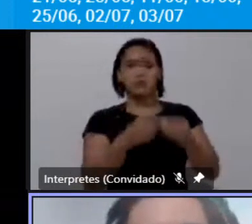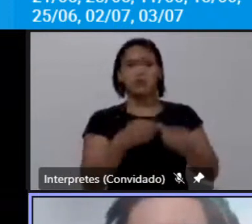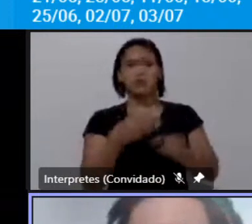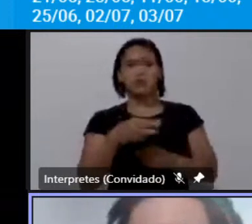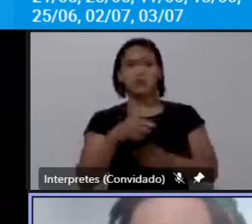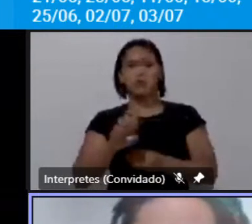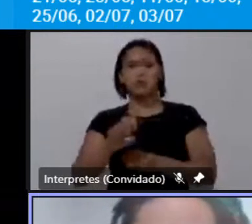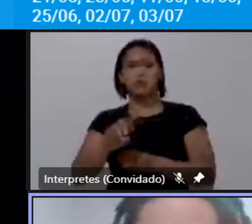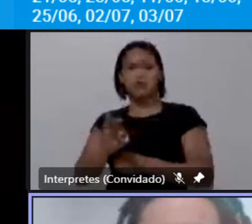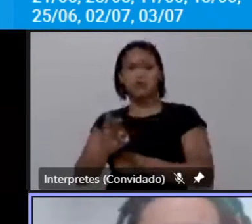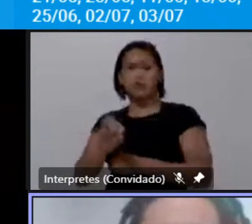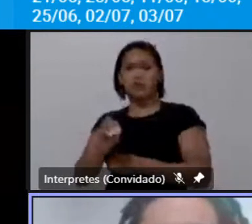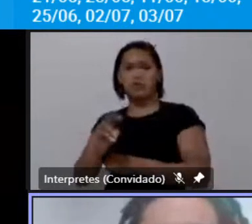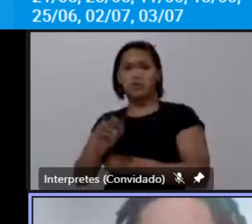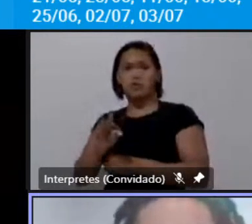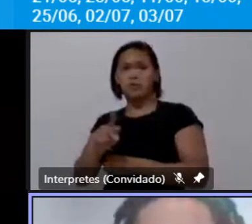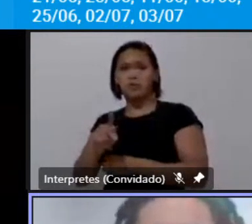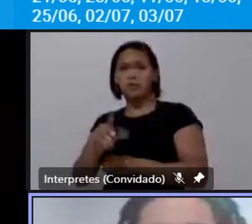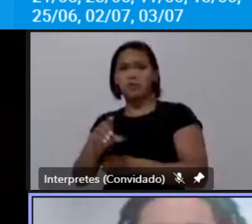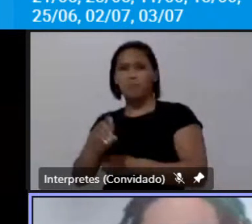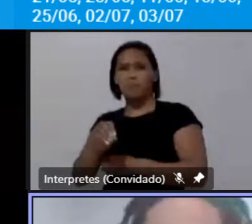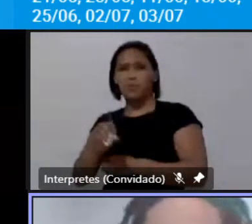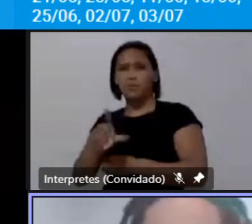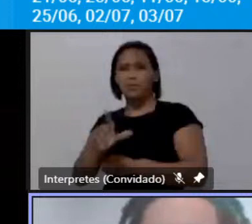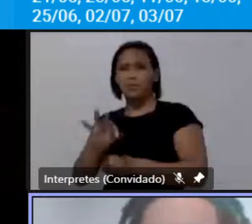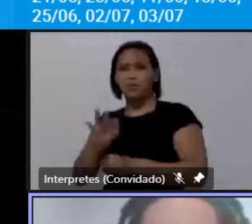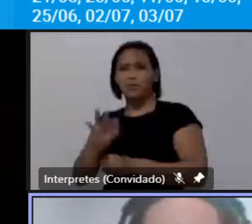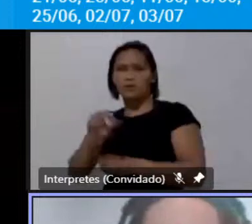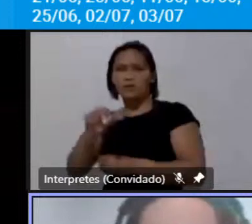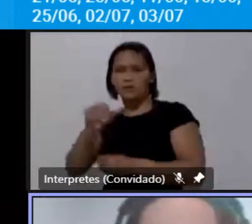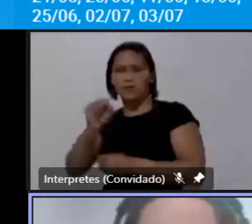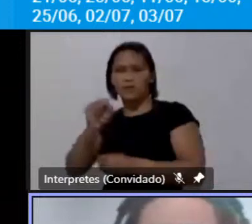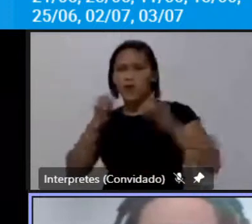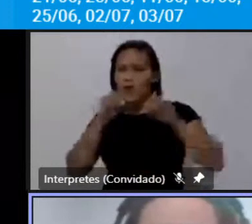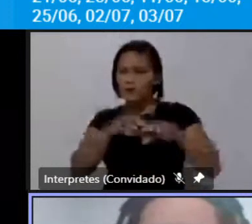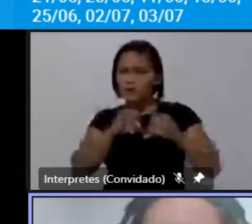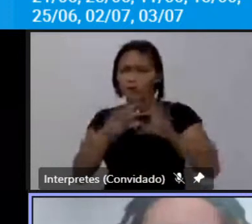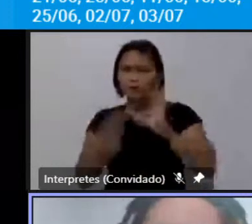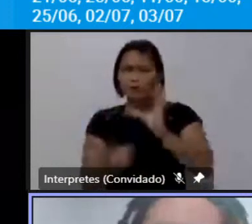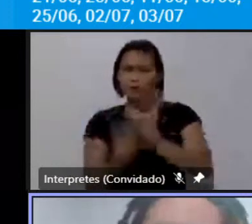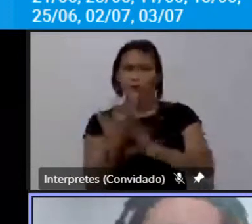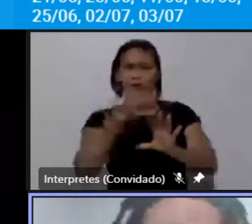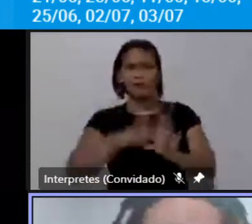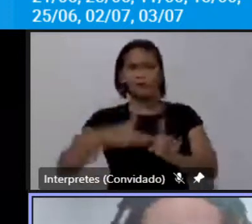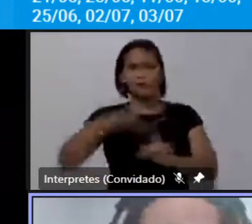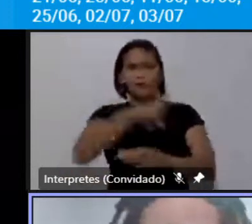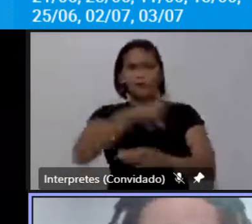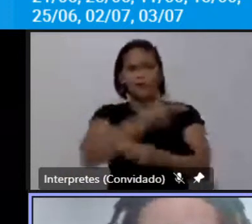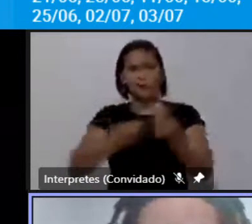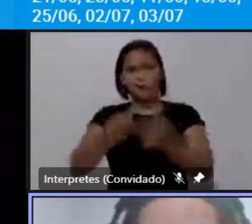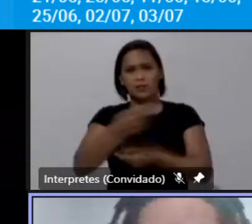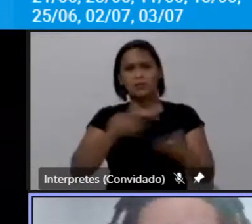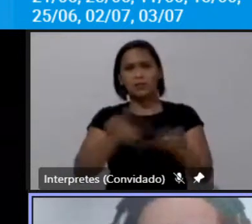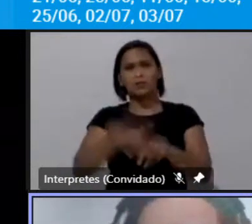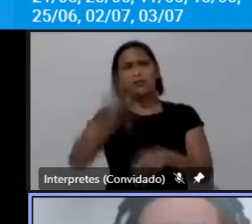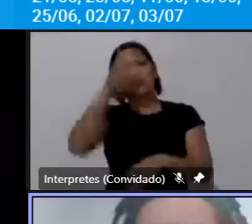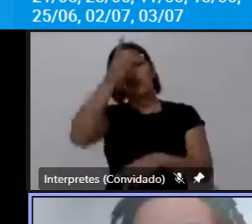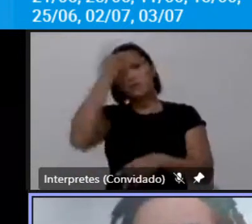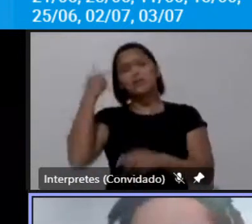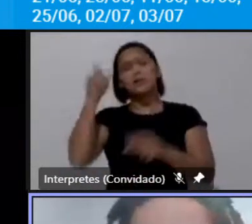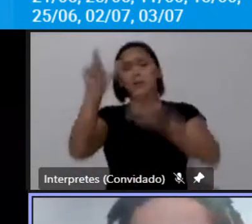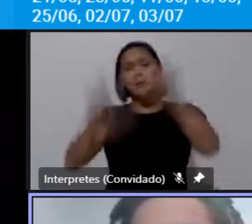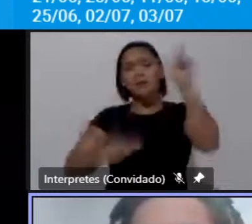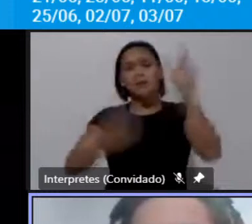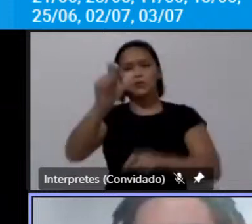um elevado número de fluxos né de mercadoria de pessoas que é ao